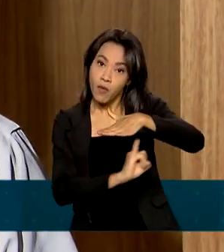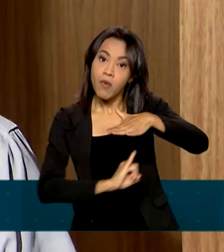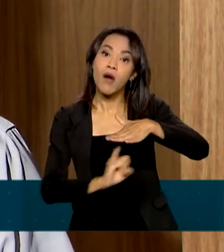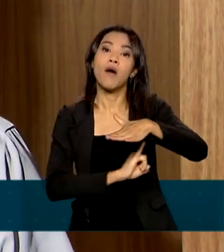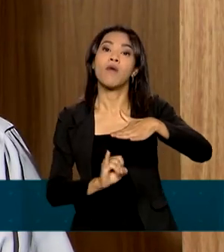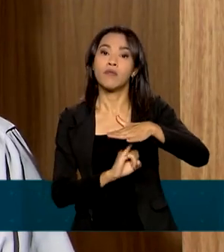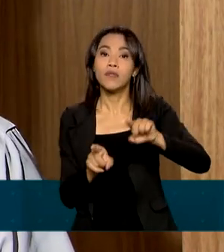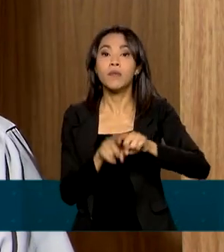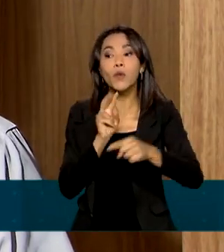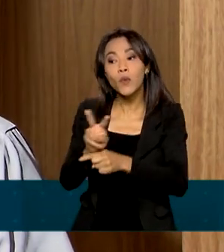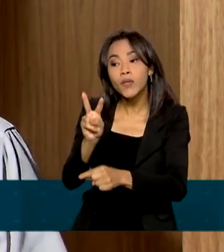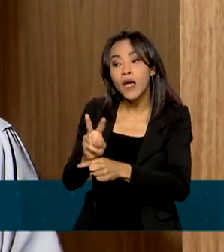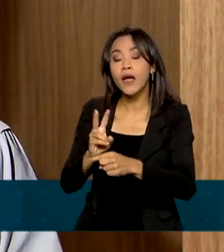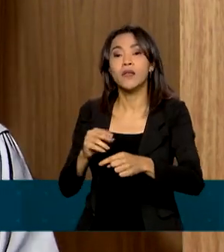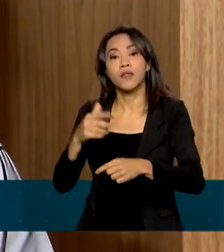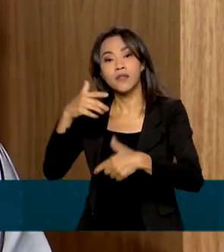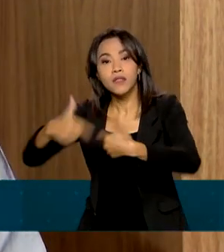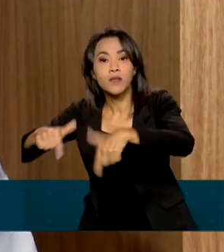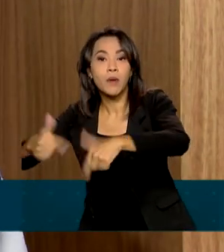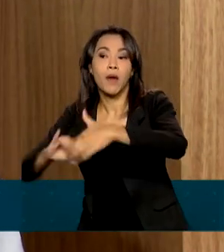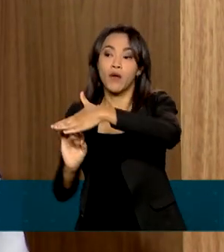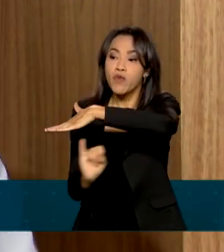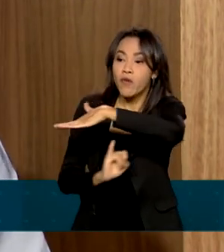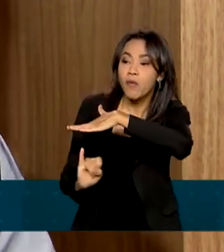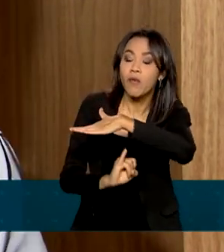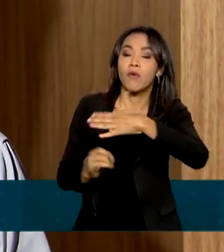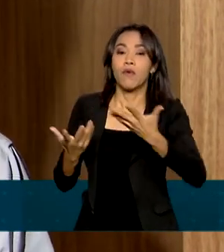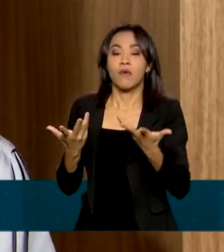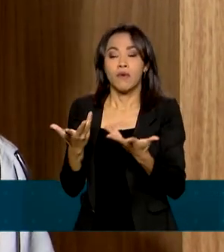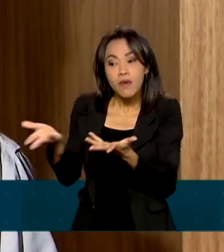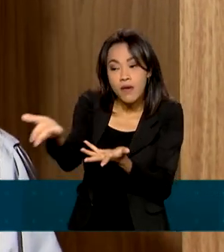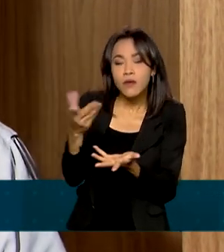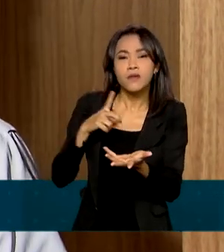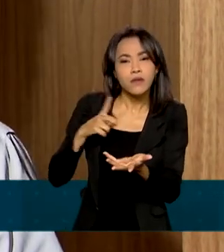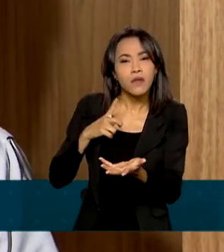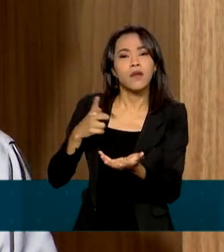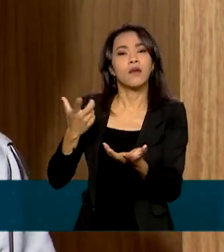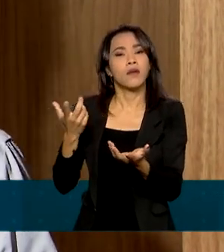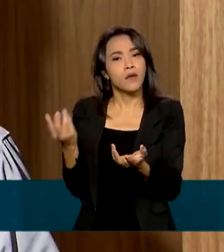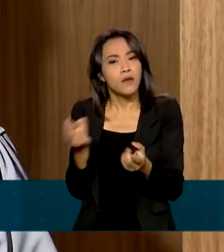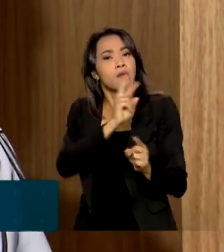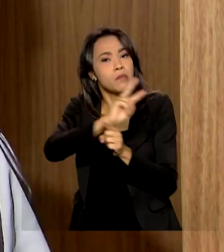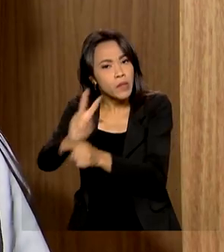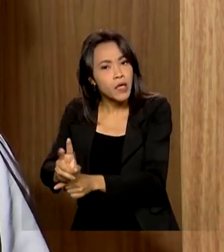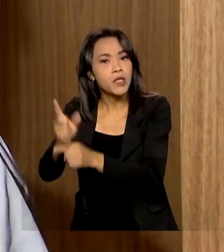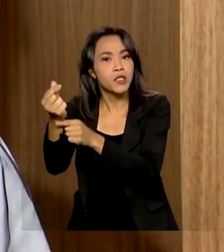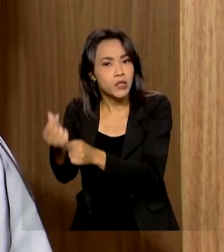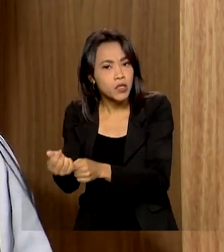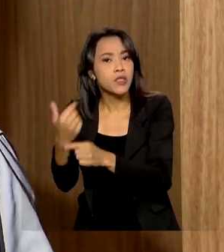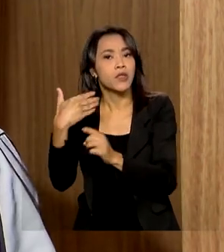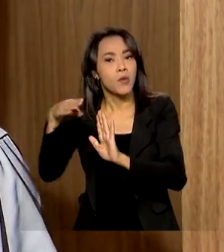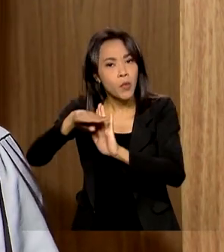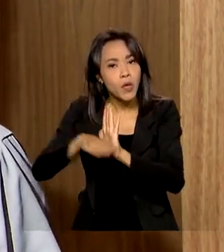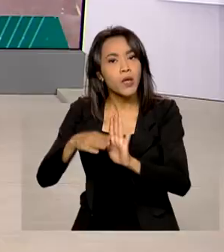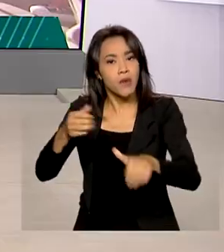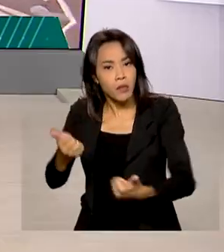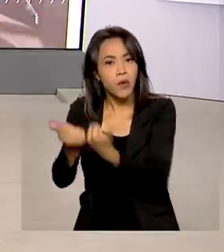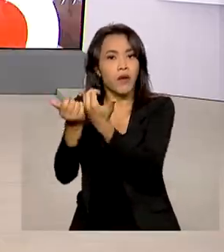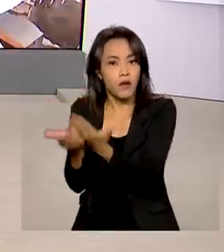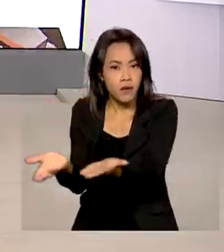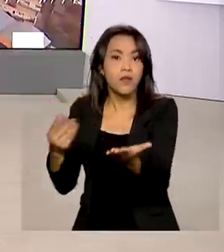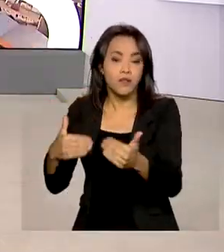cuidar dos informais, de dar condição que eles possam se formalizar, que eles tenham crédito, como o programa de microcrédito que nós vamos lançar.